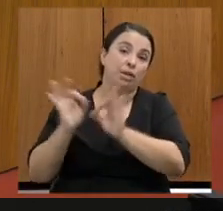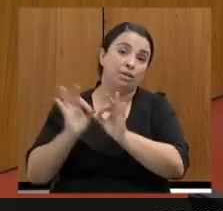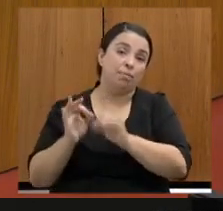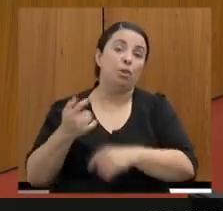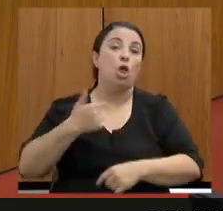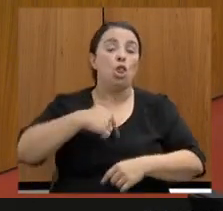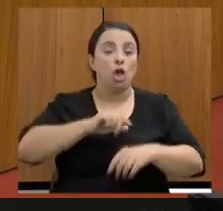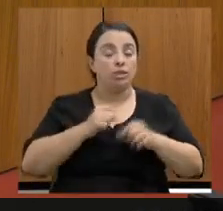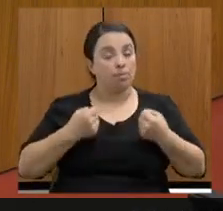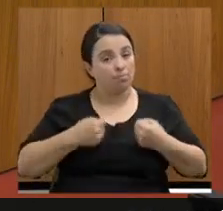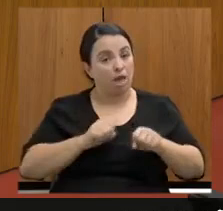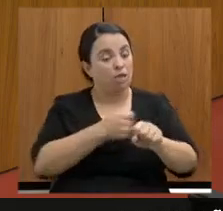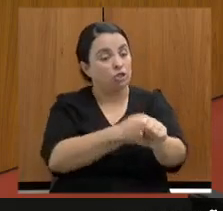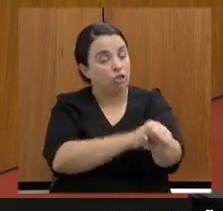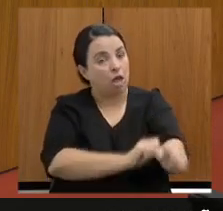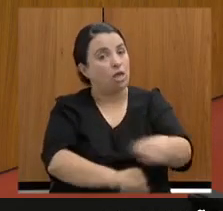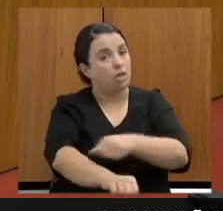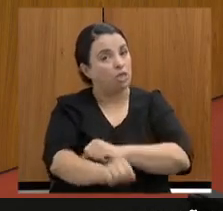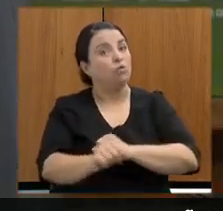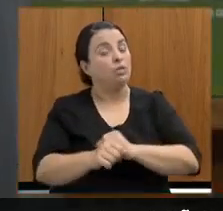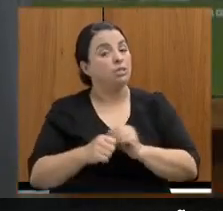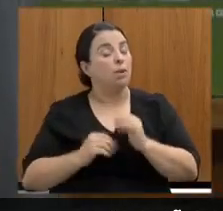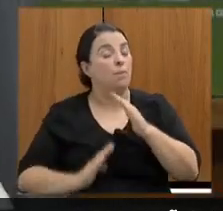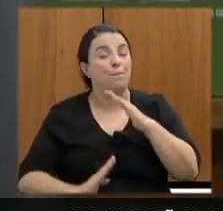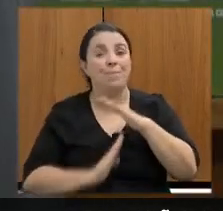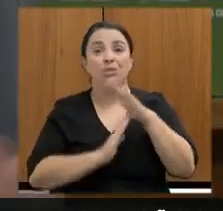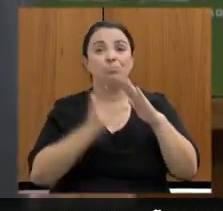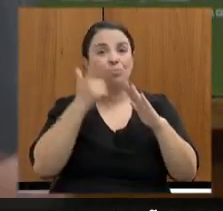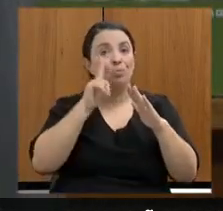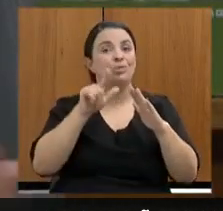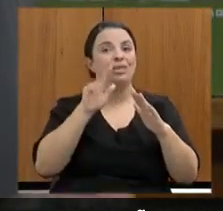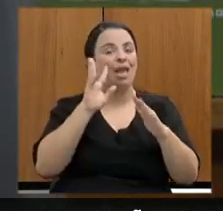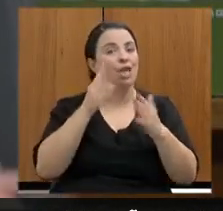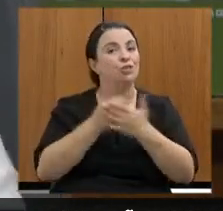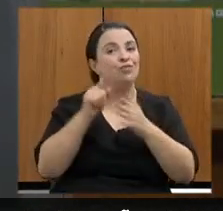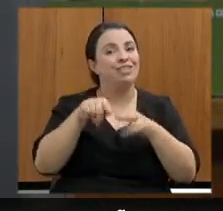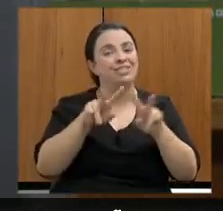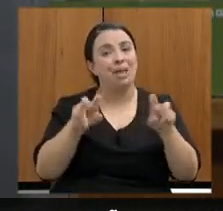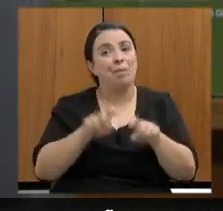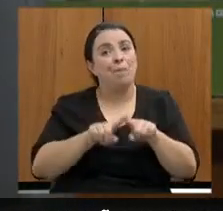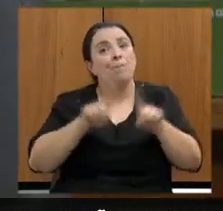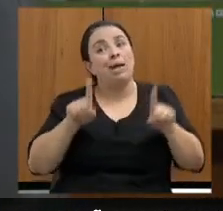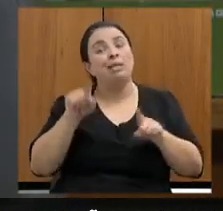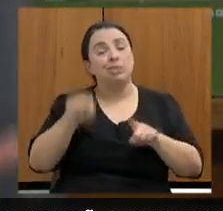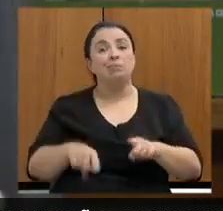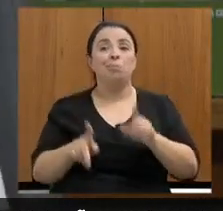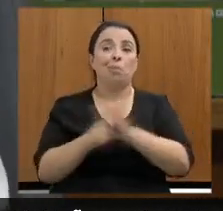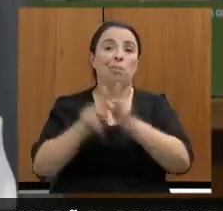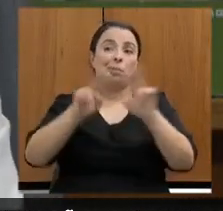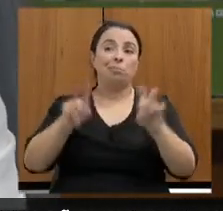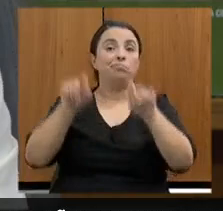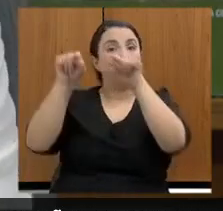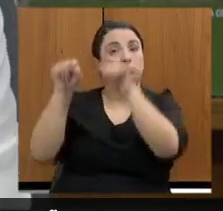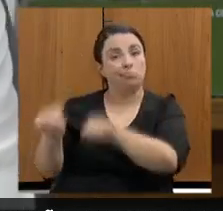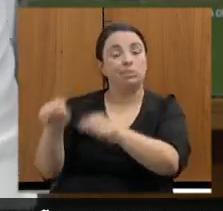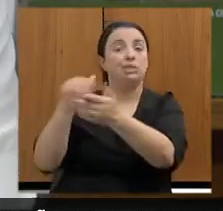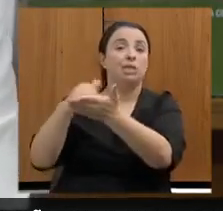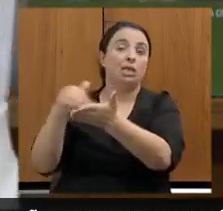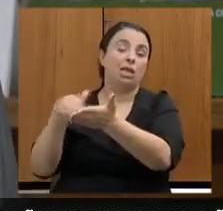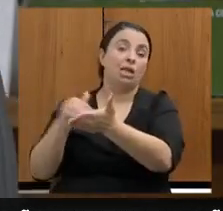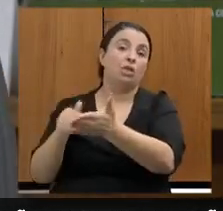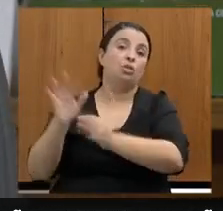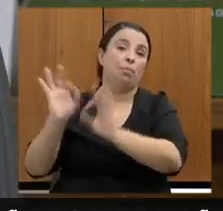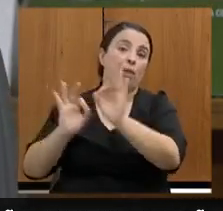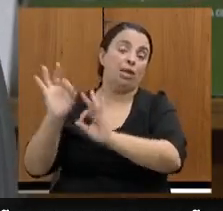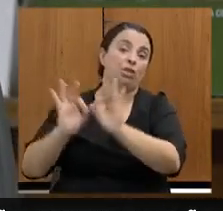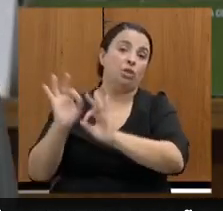Secretaria de Educação para conseguir avançar nesse tema, mas é um tema que está sendo trabalhado pela Secretaria de Planejamento e pela Secretaria de